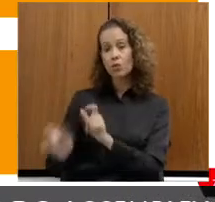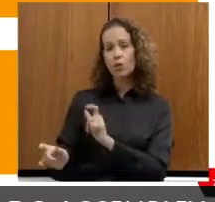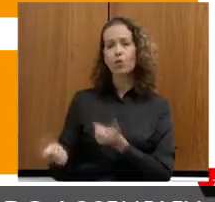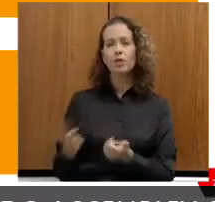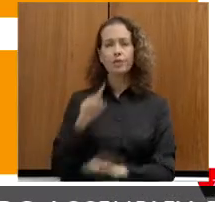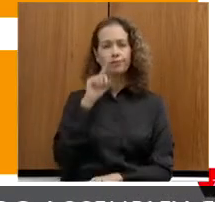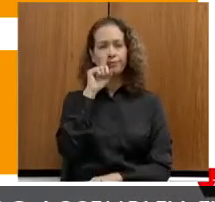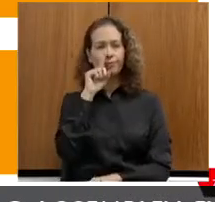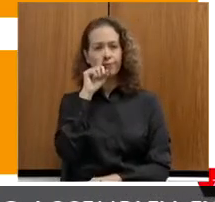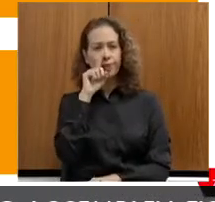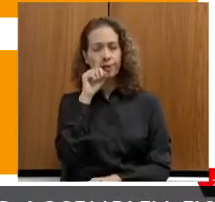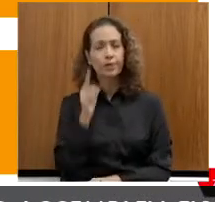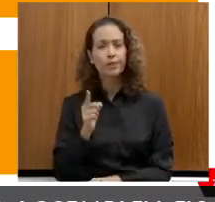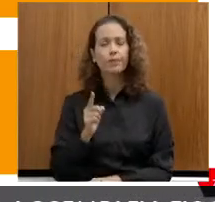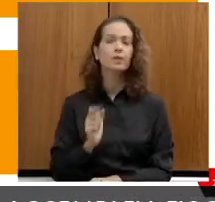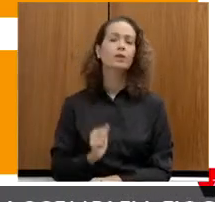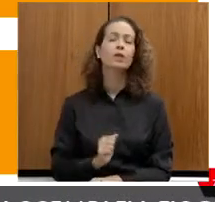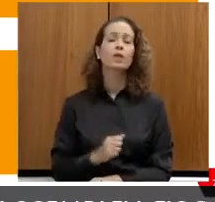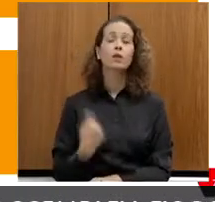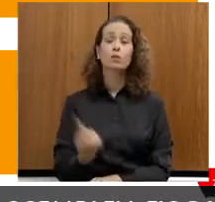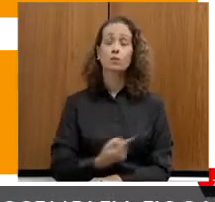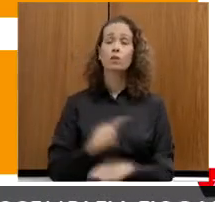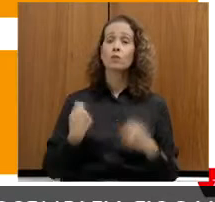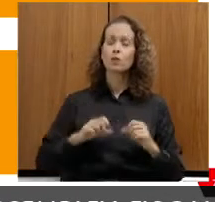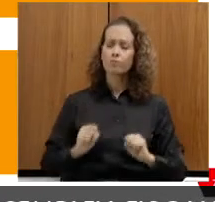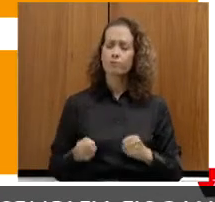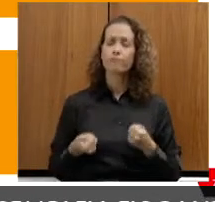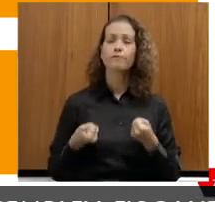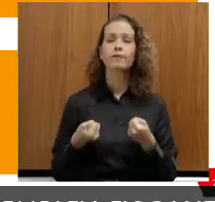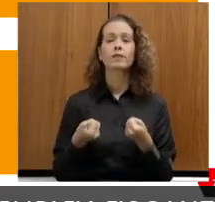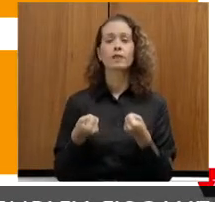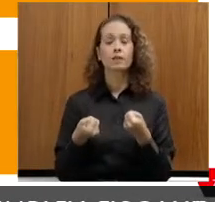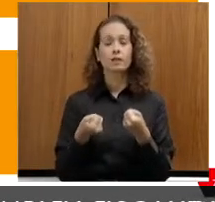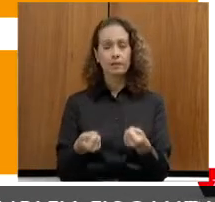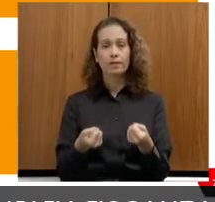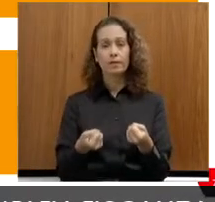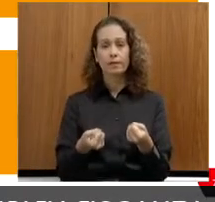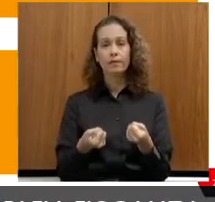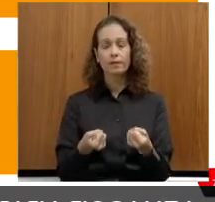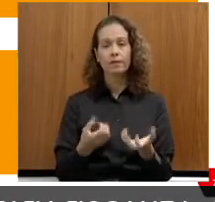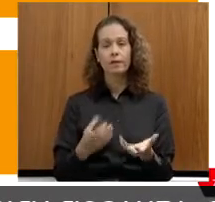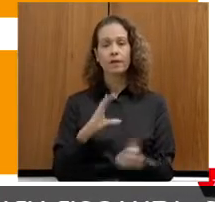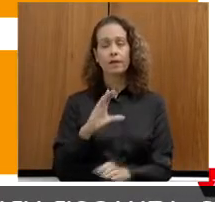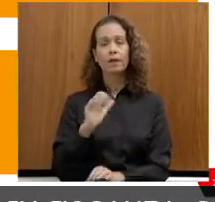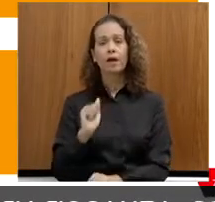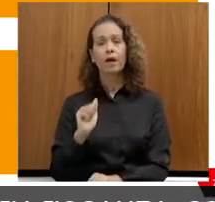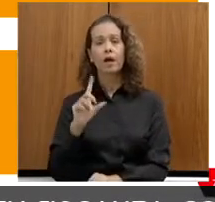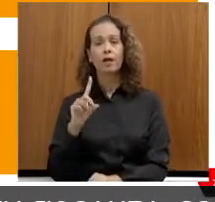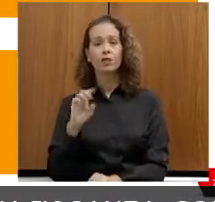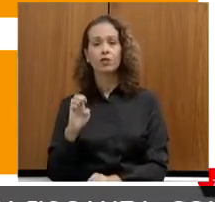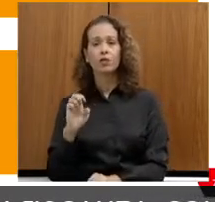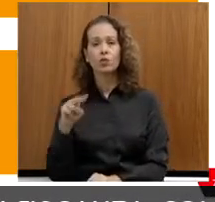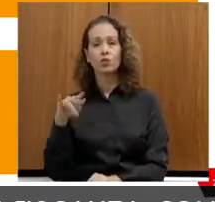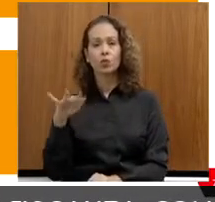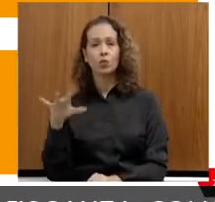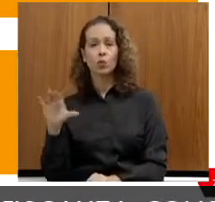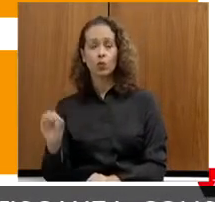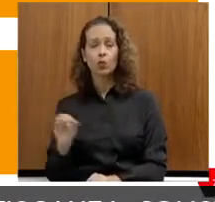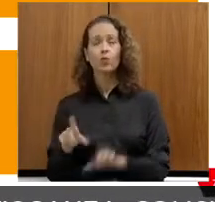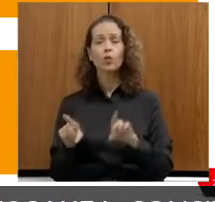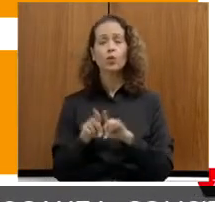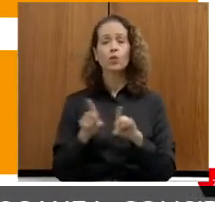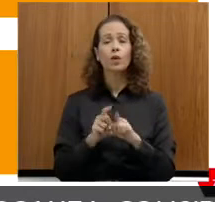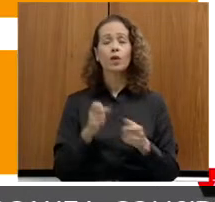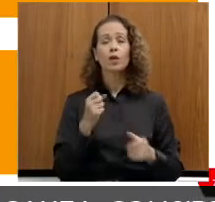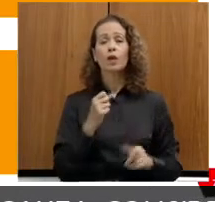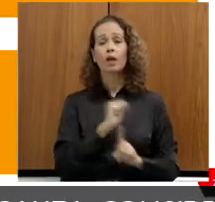estão no Cade Único. Então, nós precisamos fortalecer esse Cade Único e essa assistência social dos municípios para